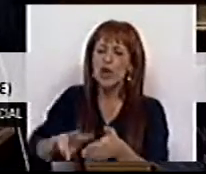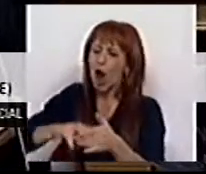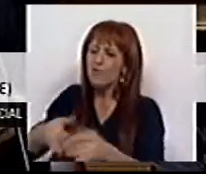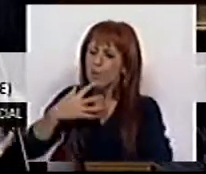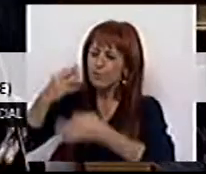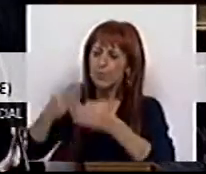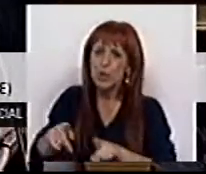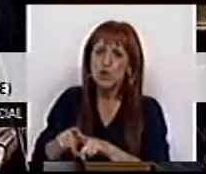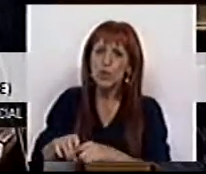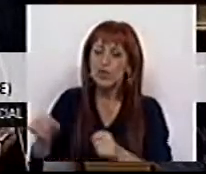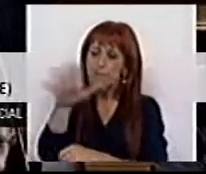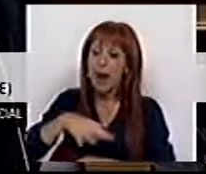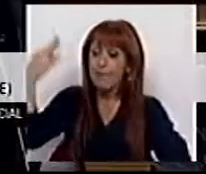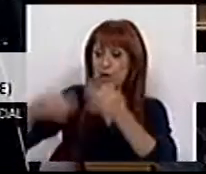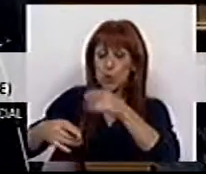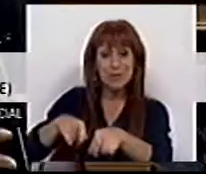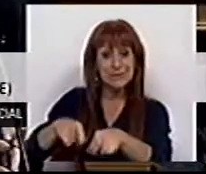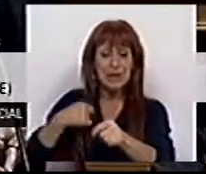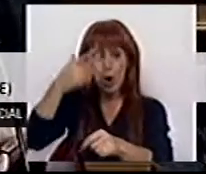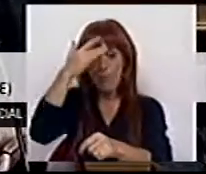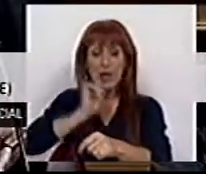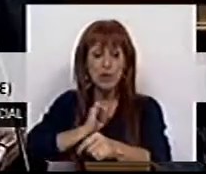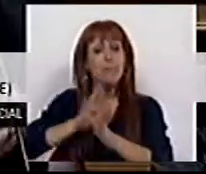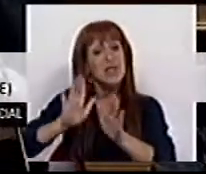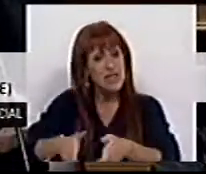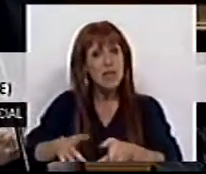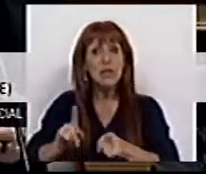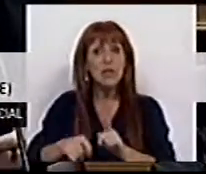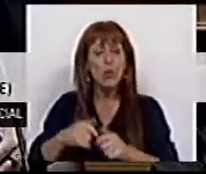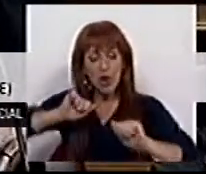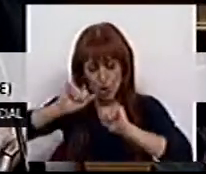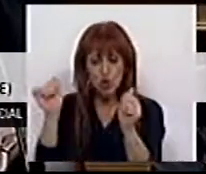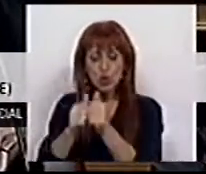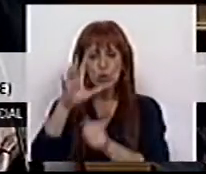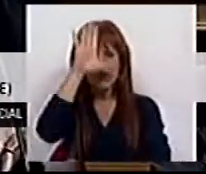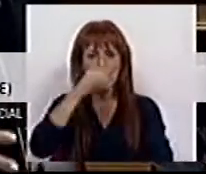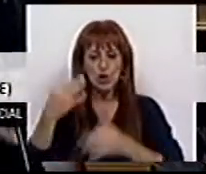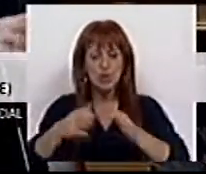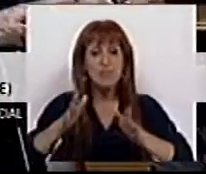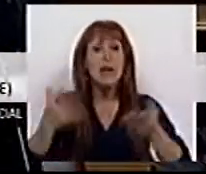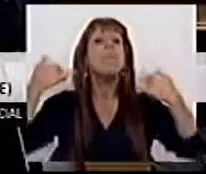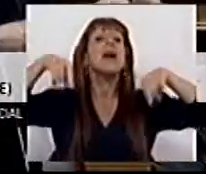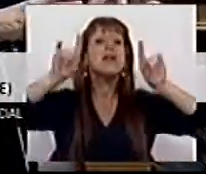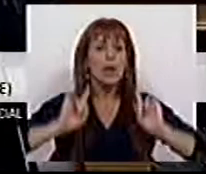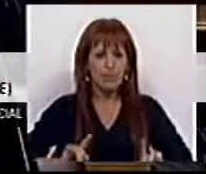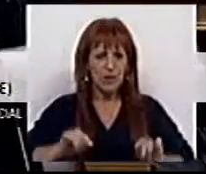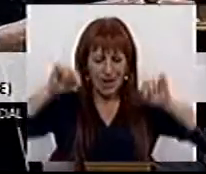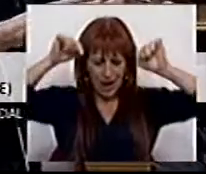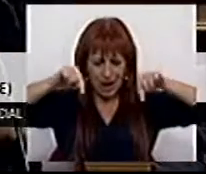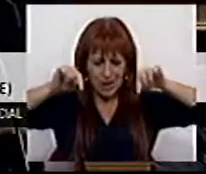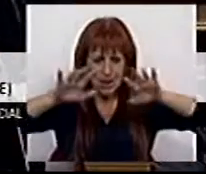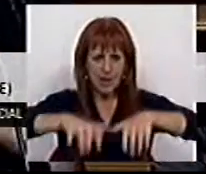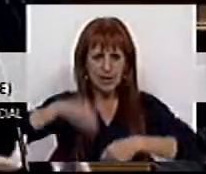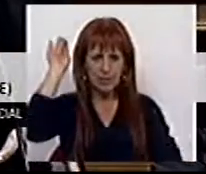reforma e do dito mapa judiciário, que, do nosso ponto de vista, devem ter sede junto ao Ministério da Justiça, mas também aqui,